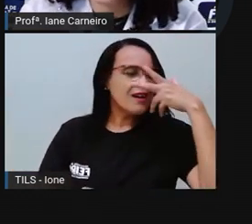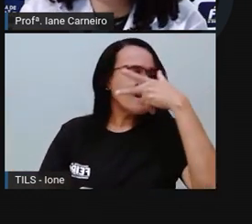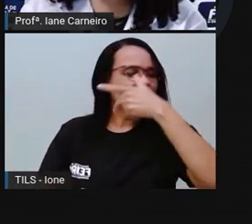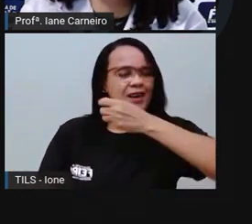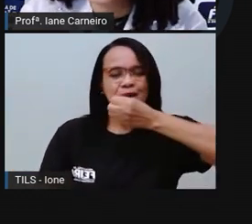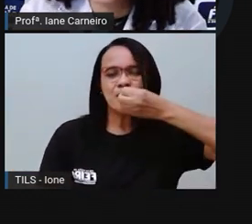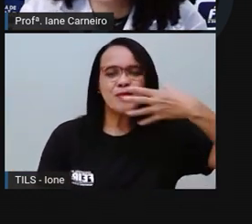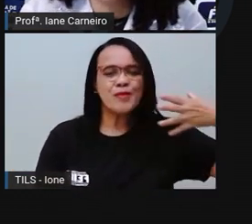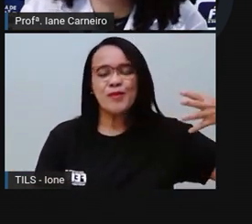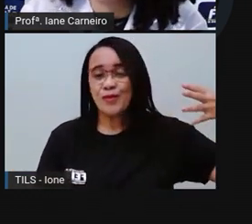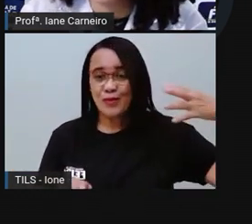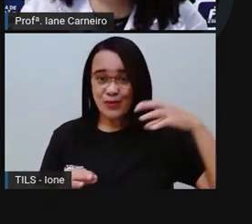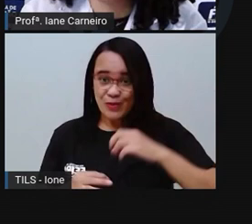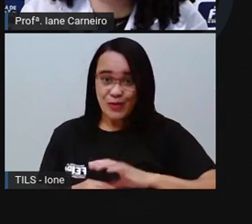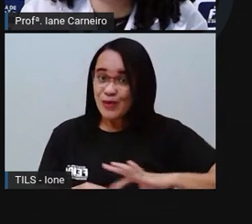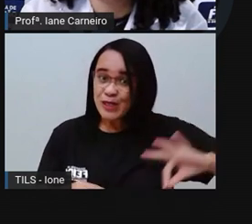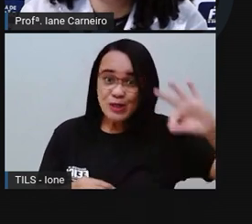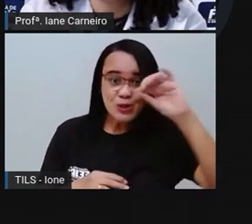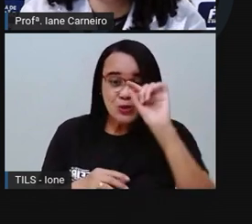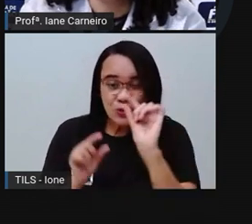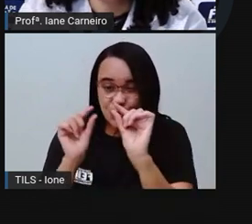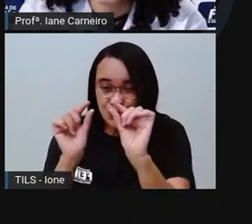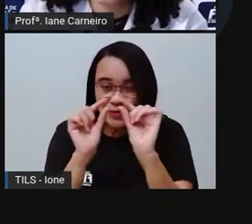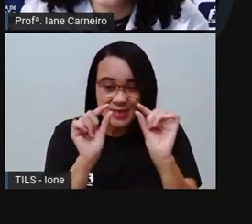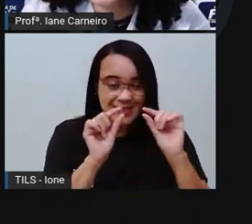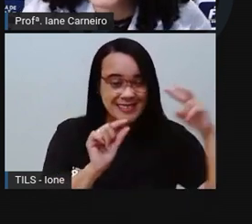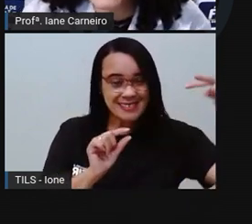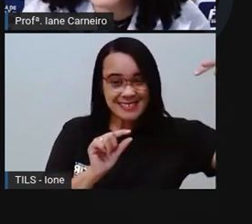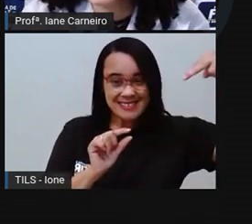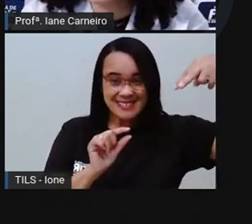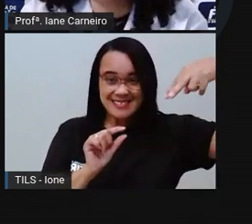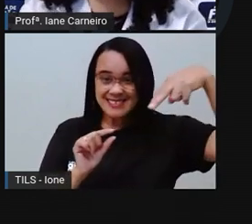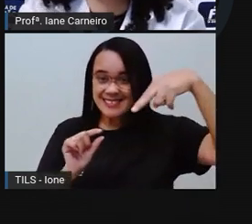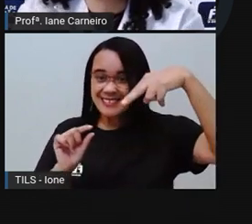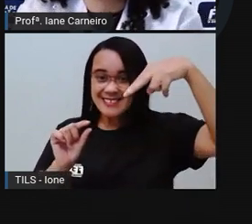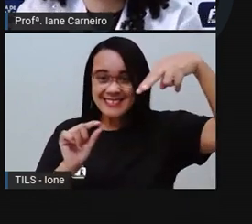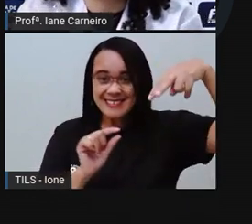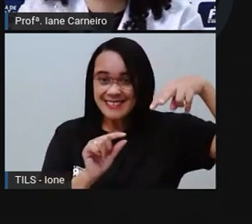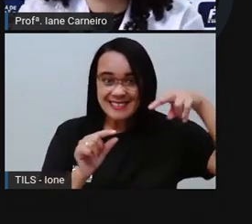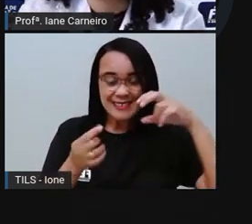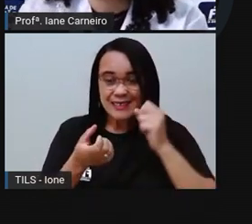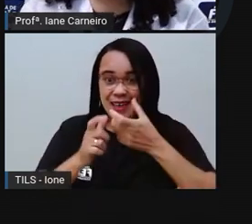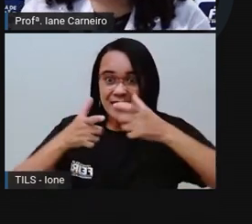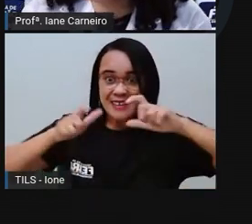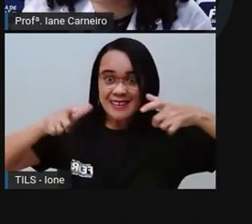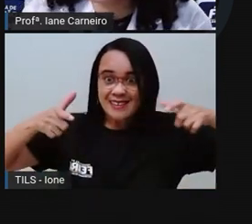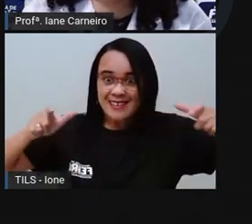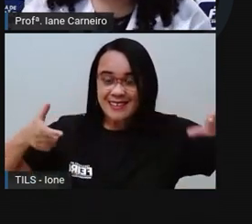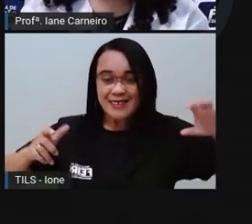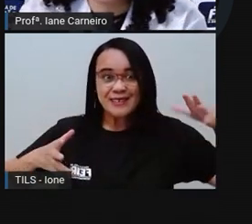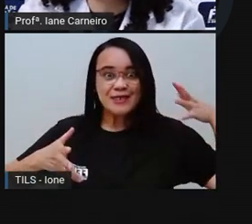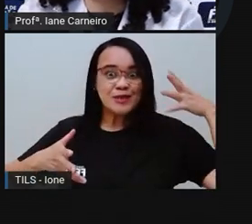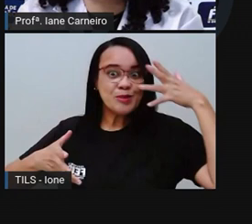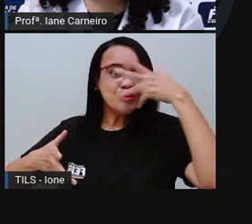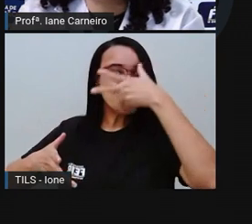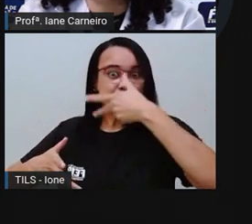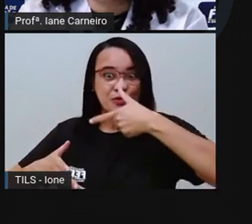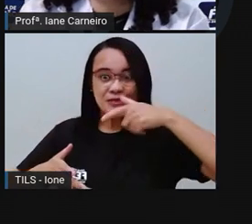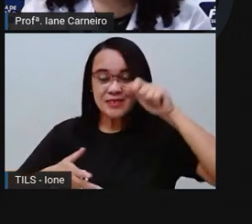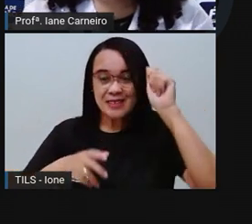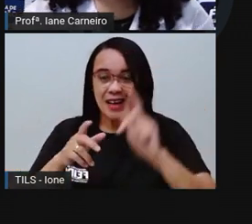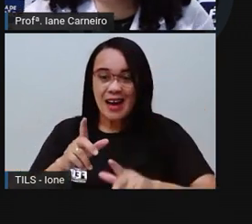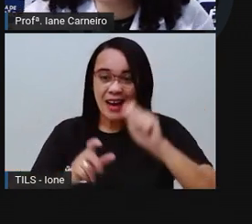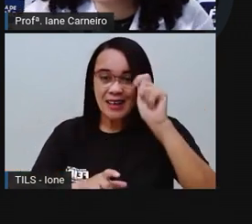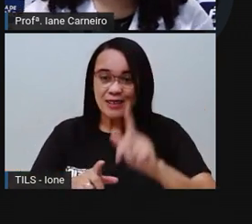ficar pequeno ali embaixo. Como o mundo era grande lá de cima, e bonito, azul,